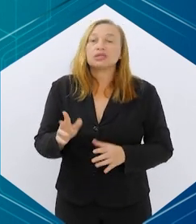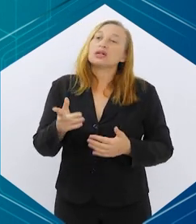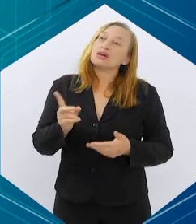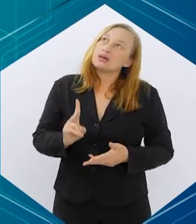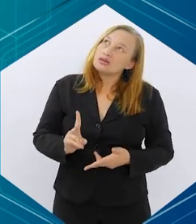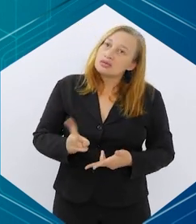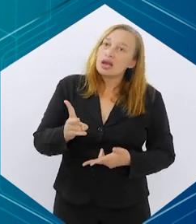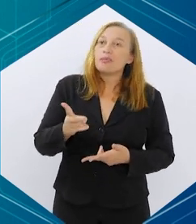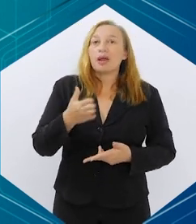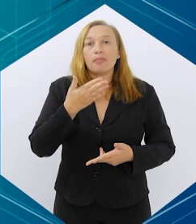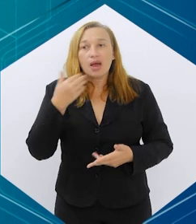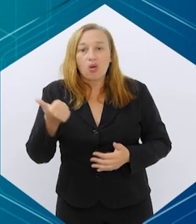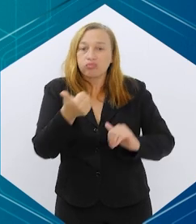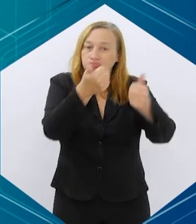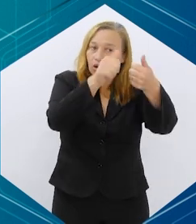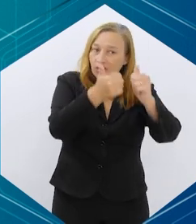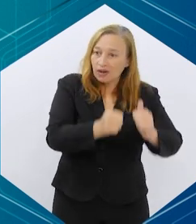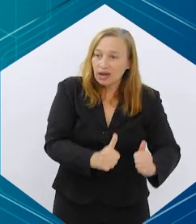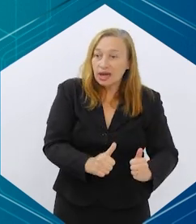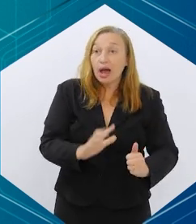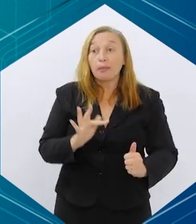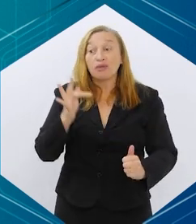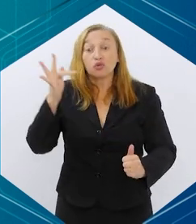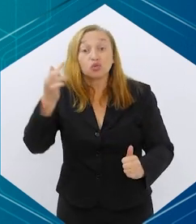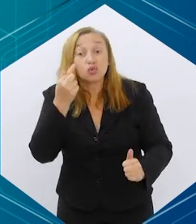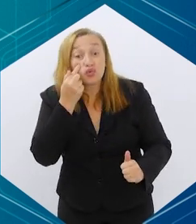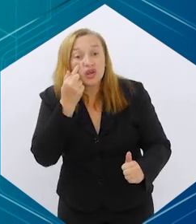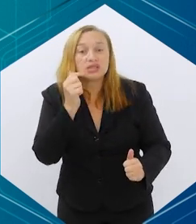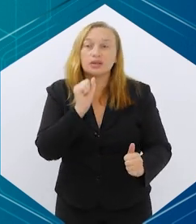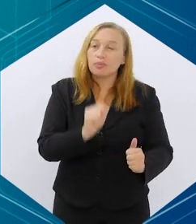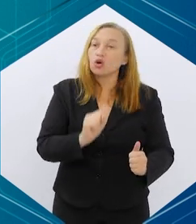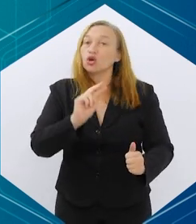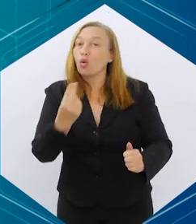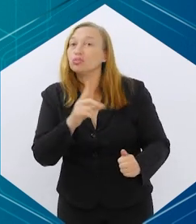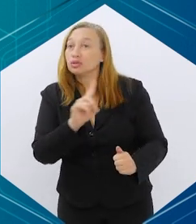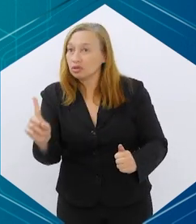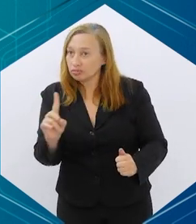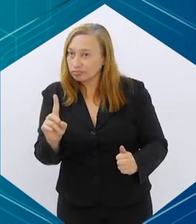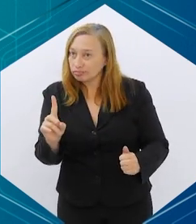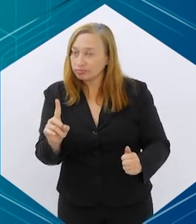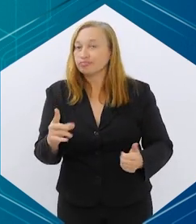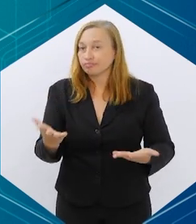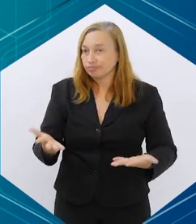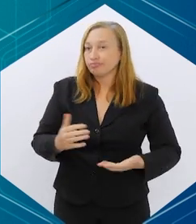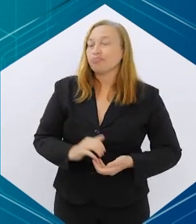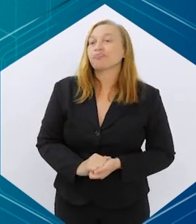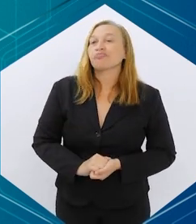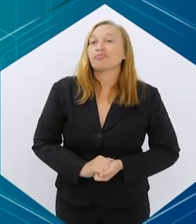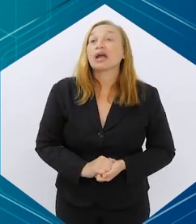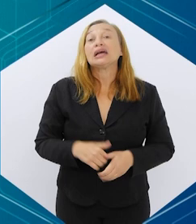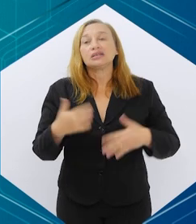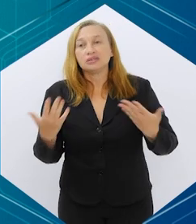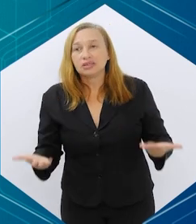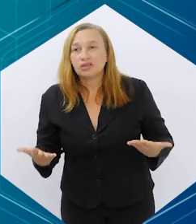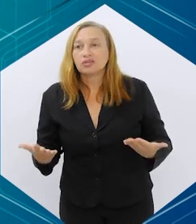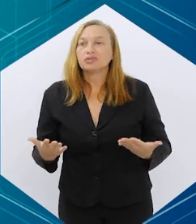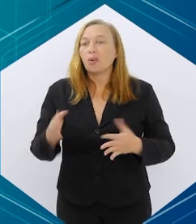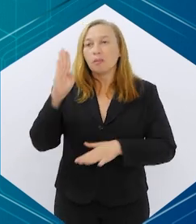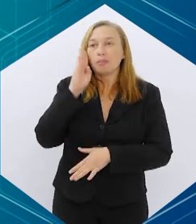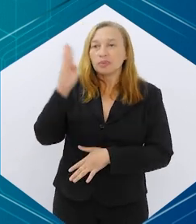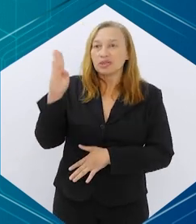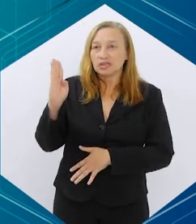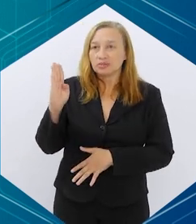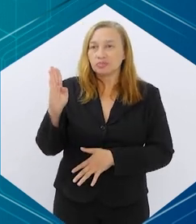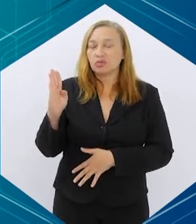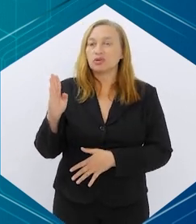paciente, às vezes vai melhorar o diabetes, e lá na frente vai poder ser uma indicação precisa lá na frente. Então, essas são